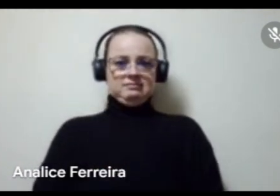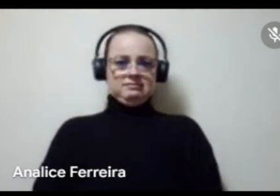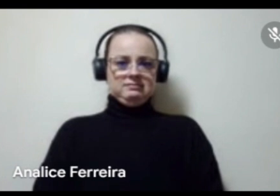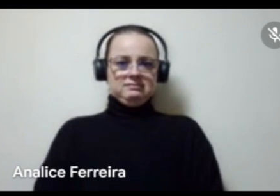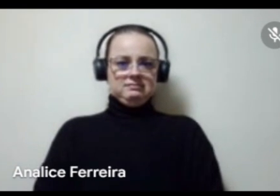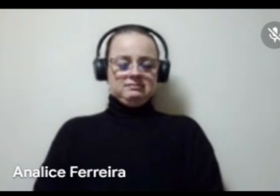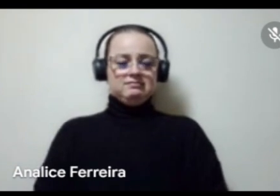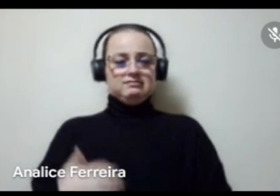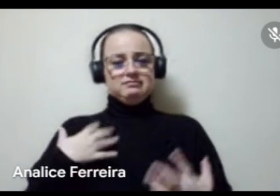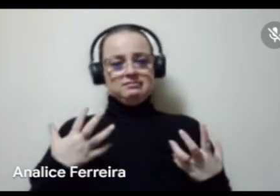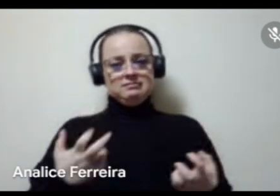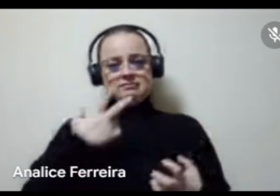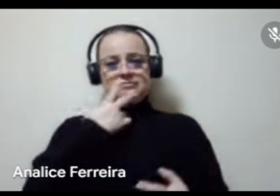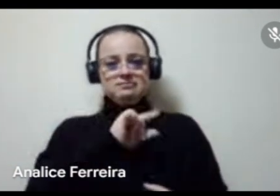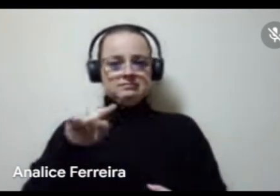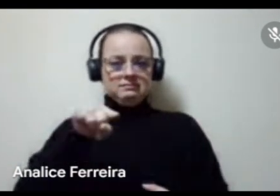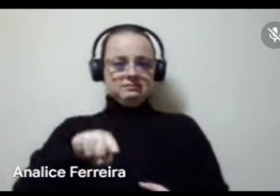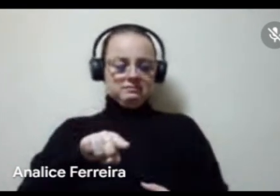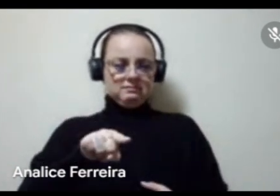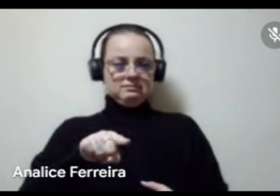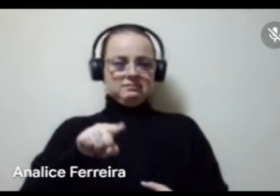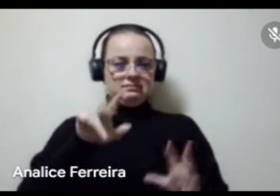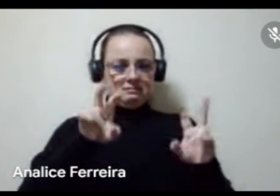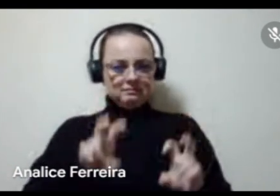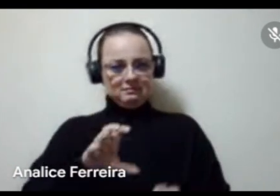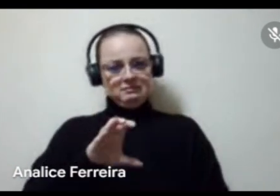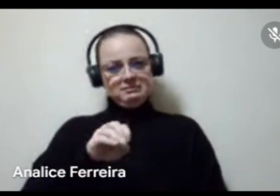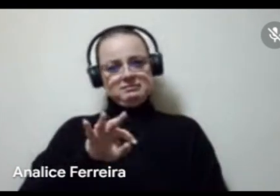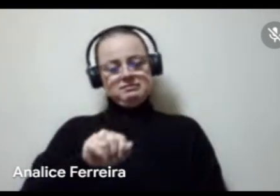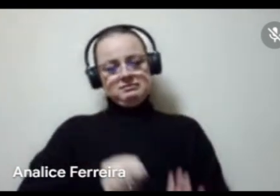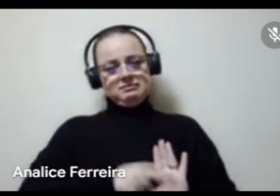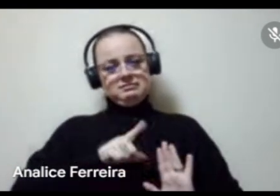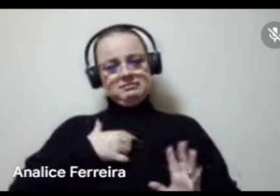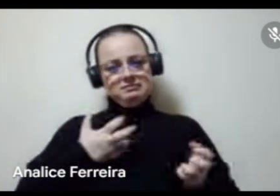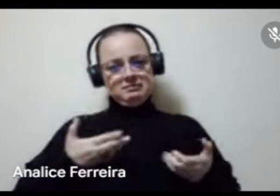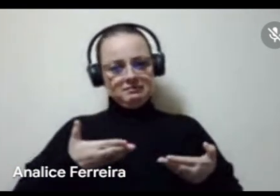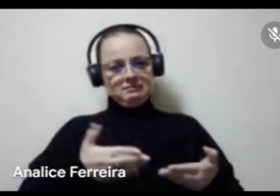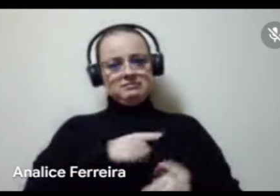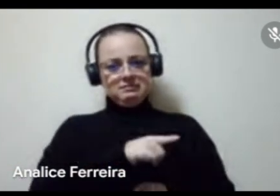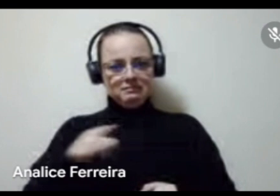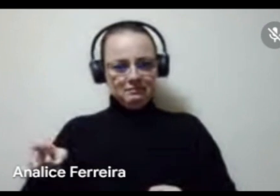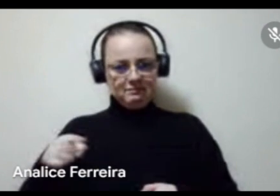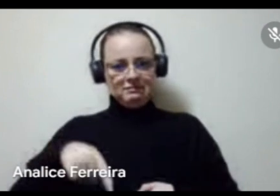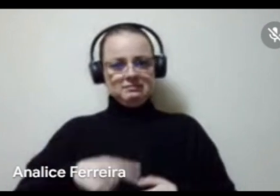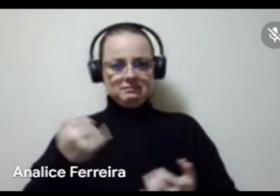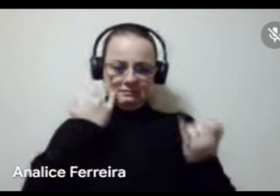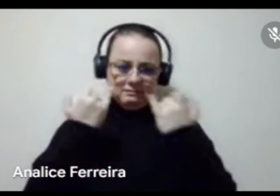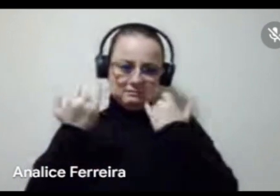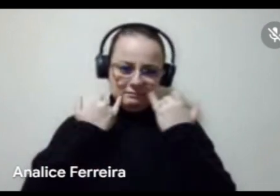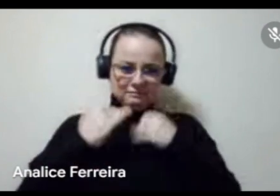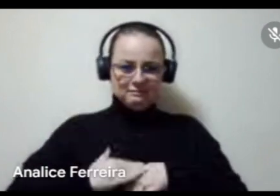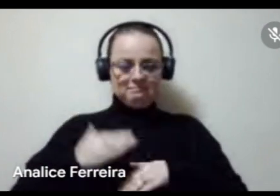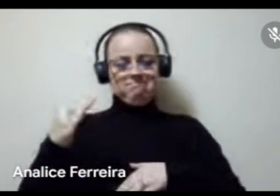Eu queria falar um pouquinho sobre essa questão das cotas, mas antes, eu queria convidar todo mundo que está aqui nessa escuta, que por mais que